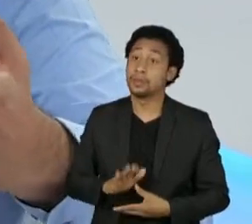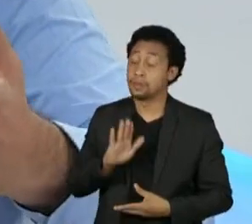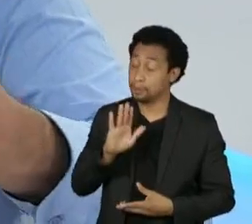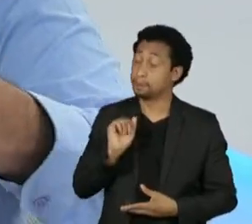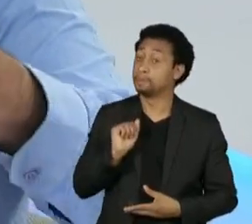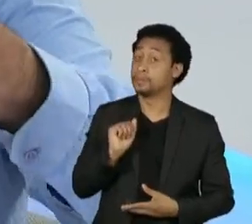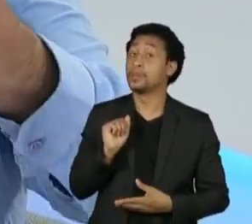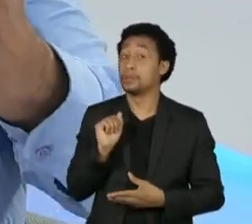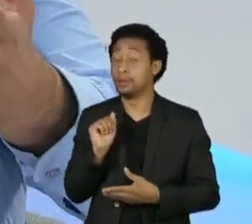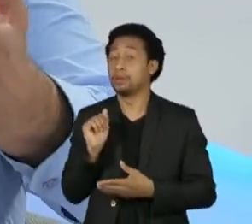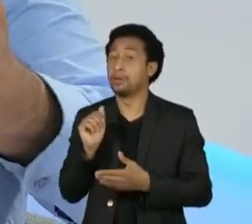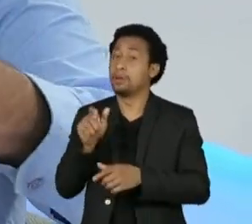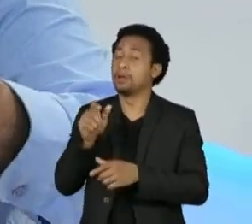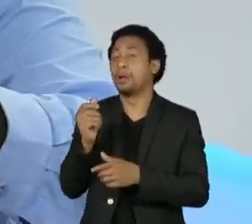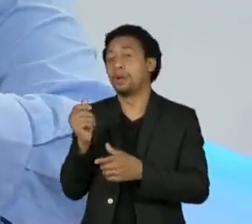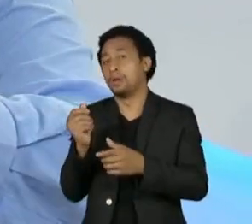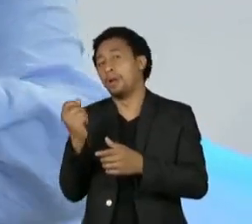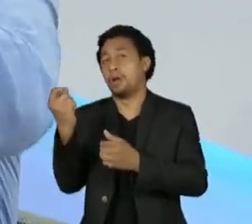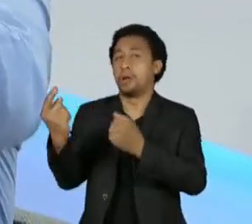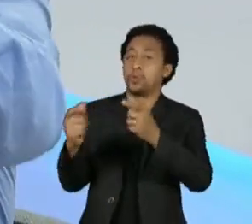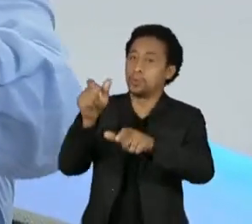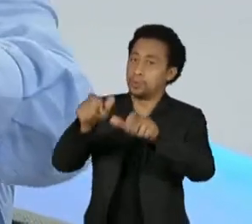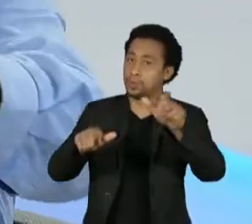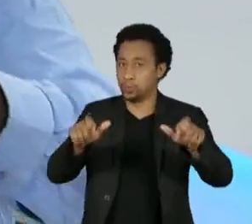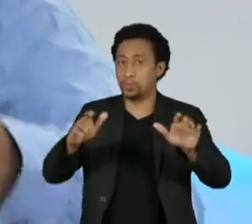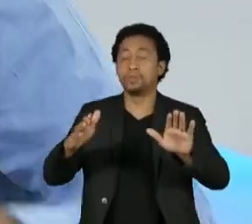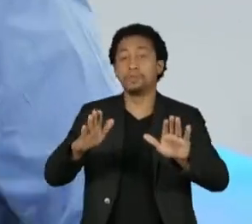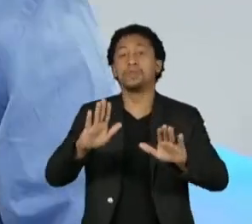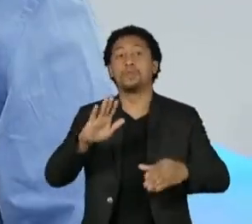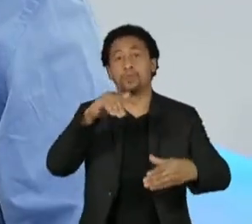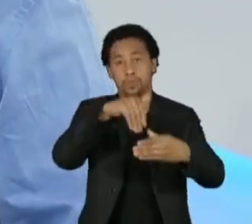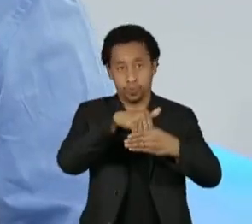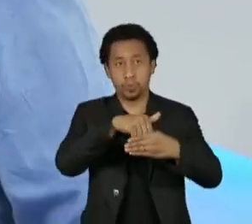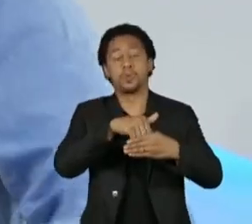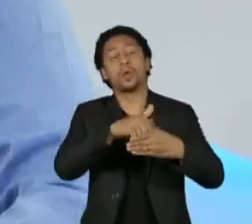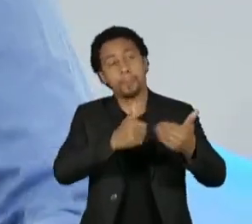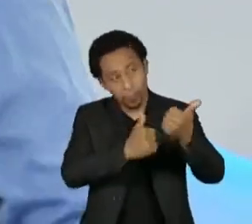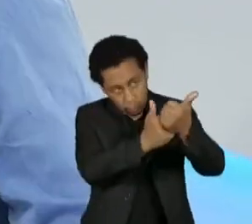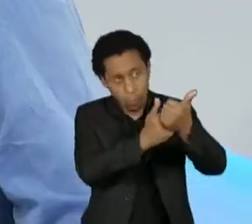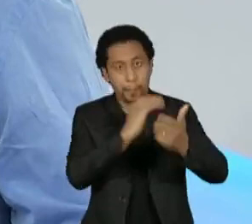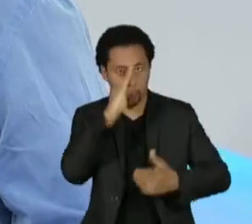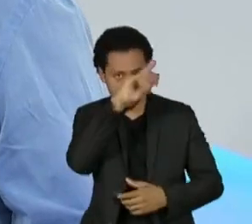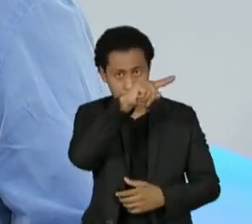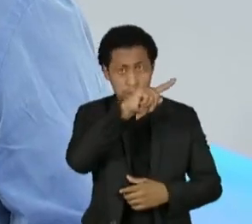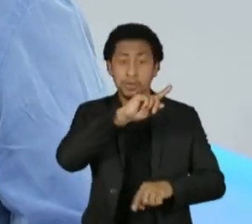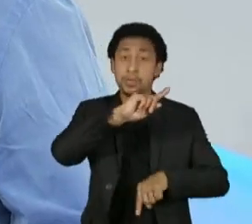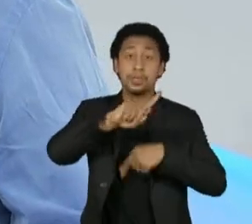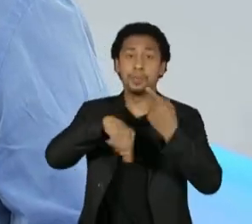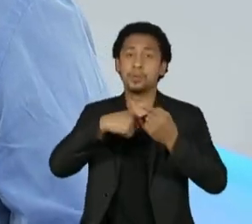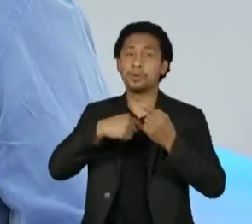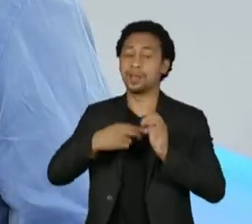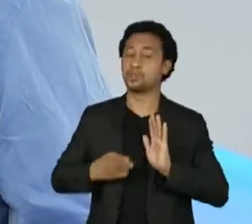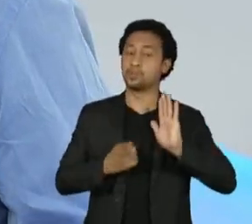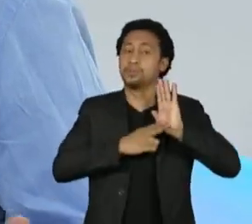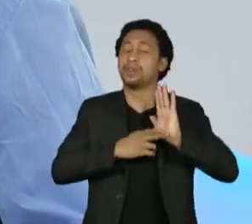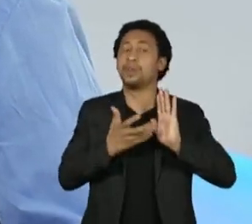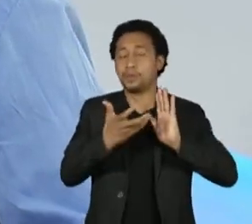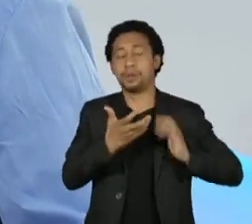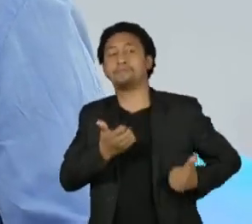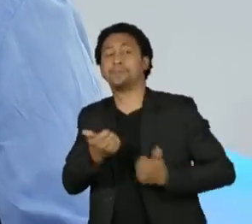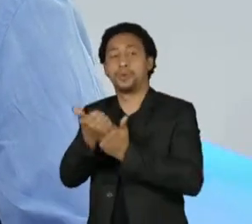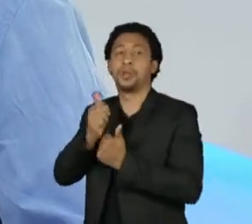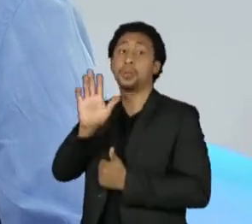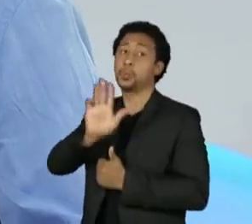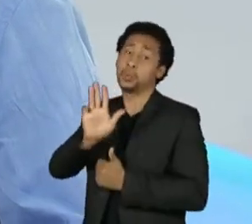apoiaram o Bolsonaro, votaram no Bolsonaro e declararam voto em Lula, né? Existem várias dessas figuras. Agora,